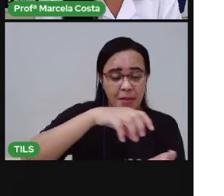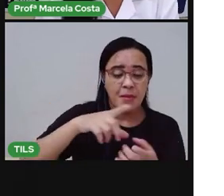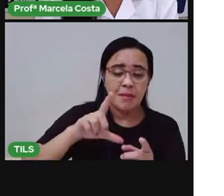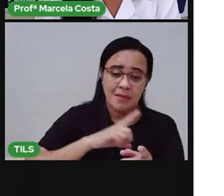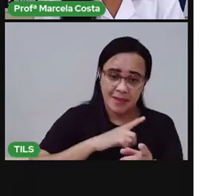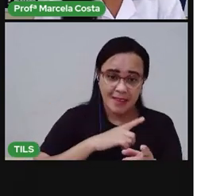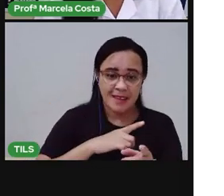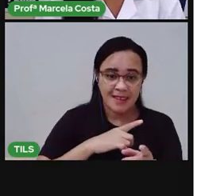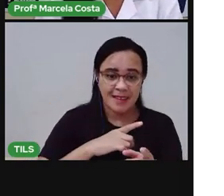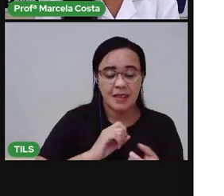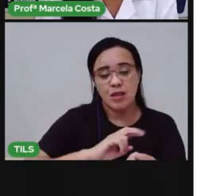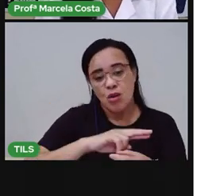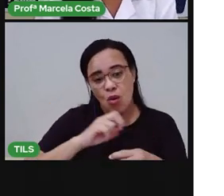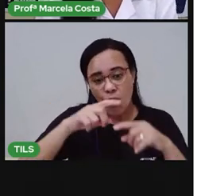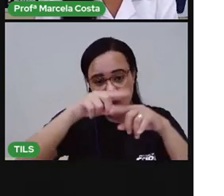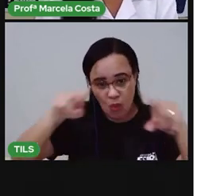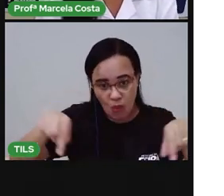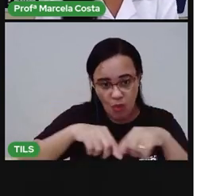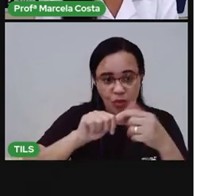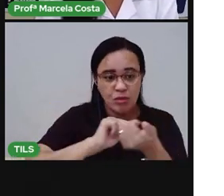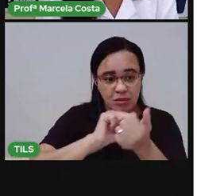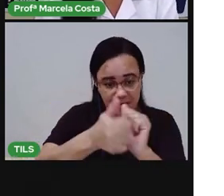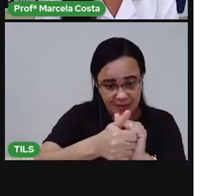Conta pra mim, escreva aí no chat.